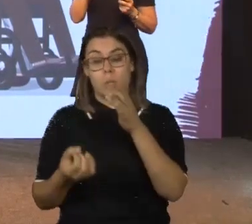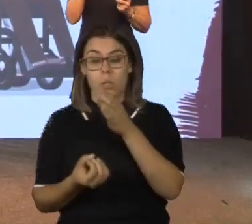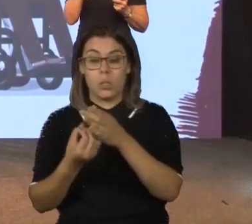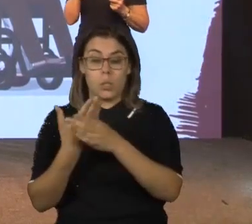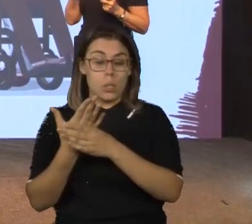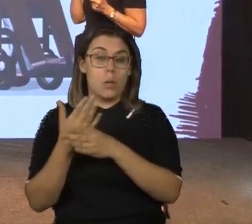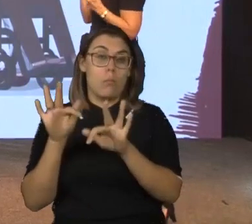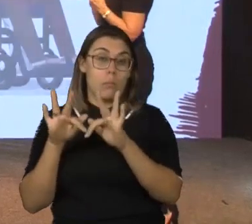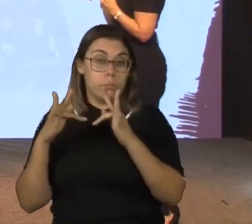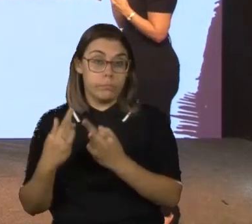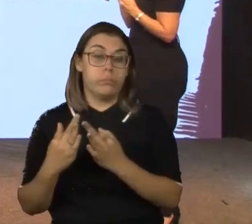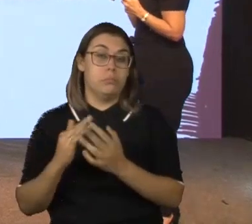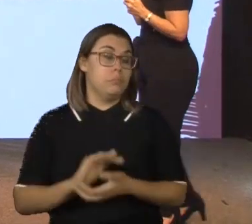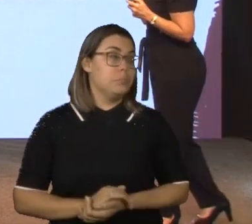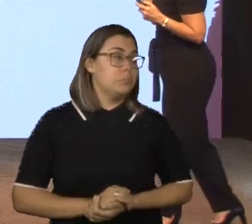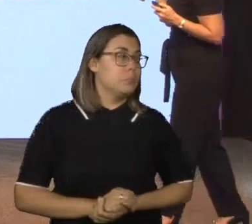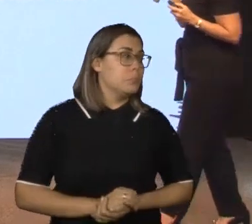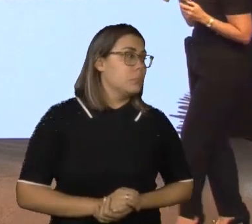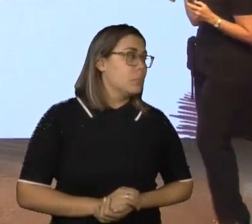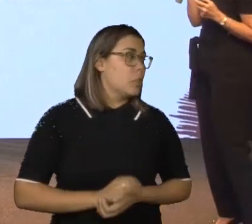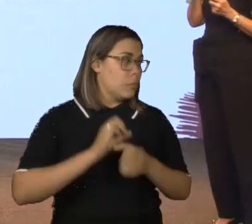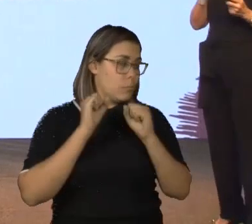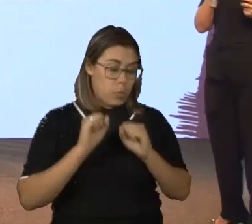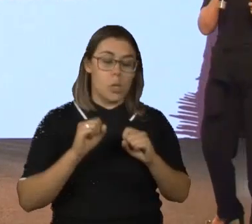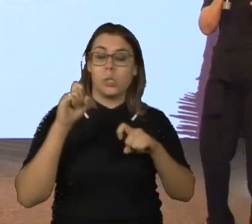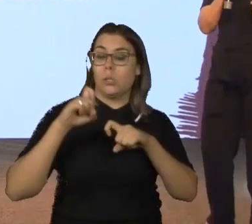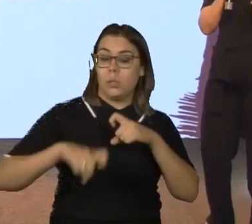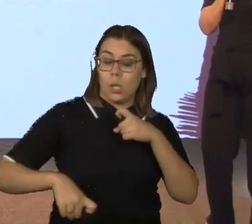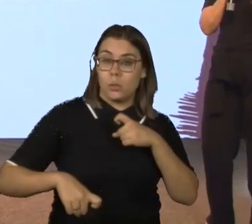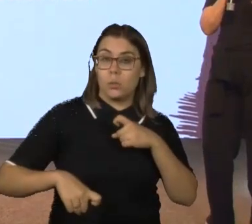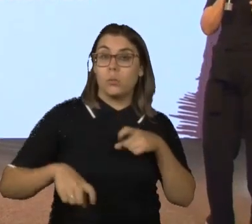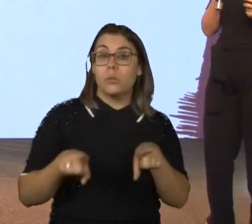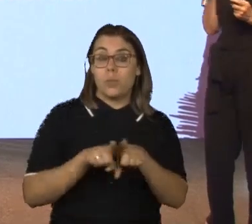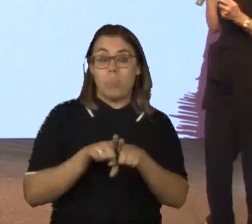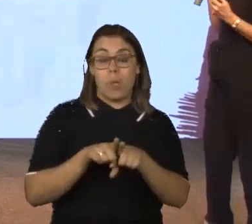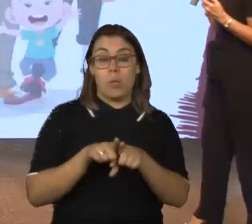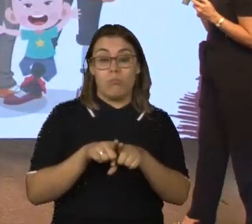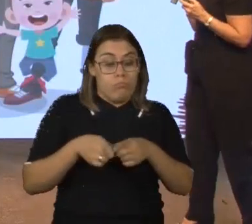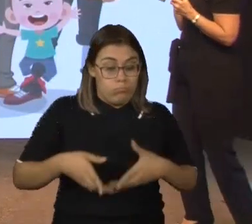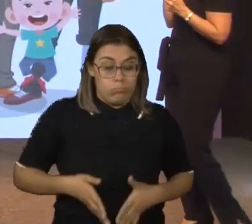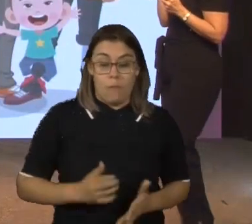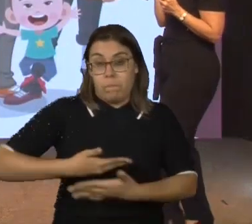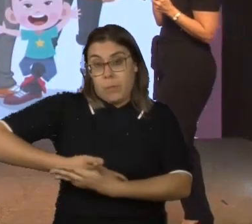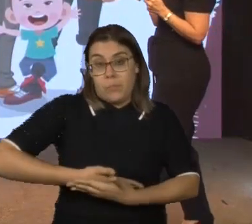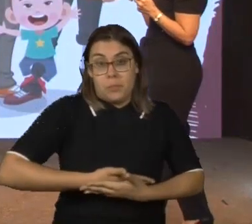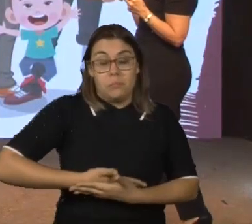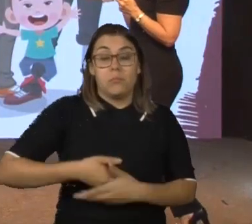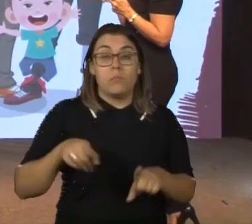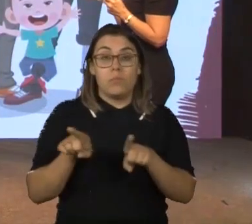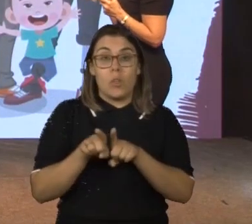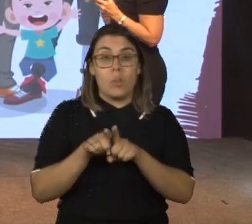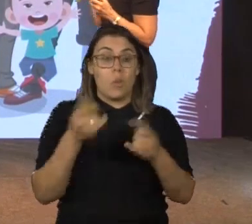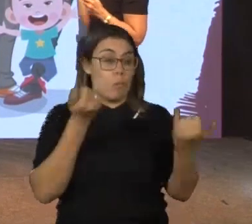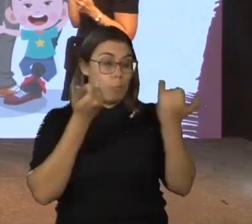estável. De exercer direitos sexuais e reprodutivos. De ter acesso